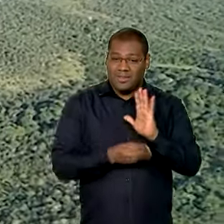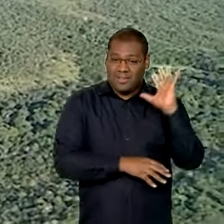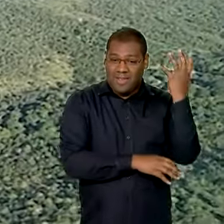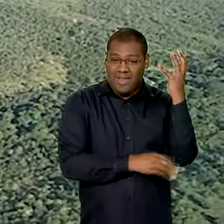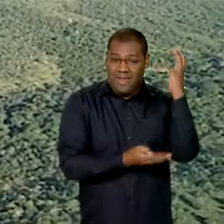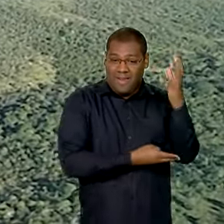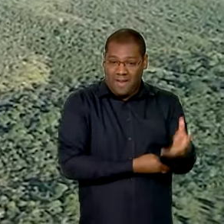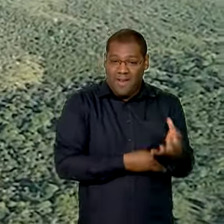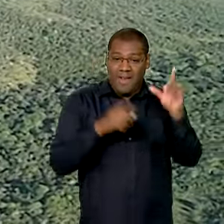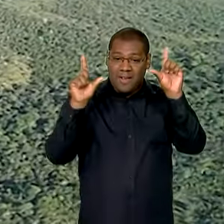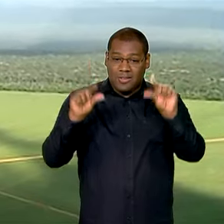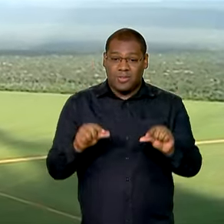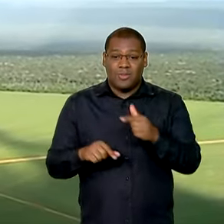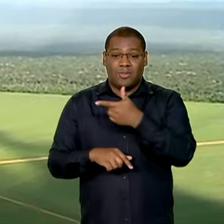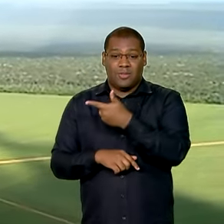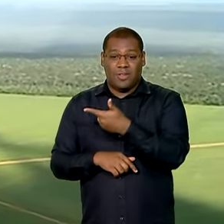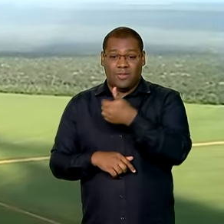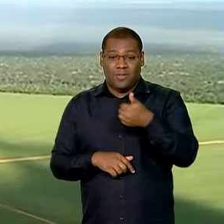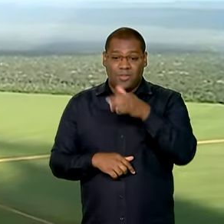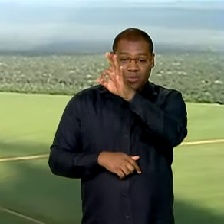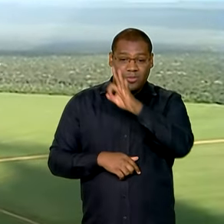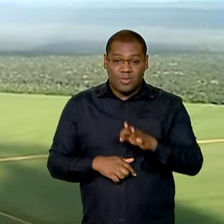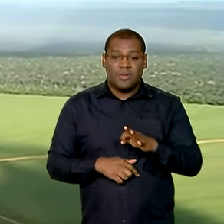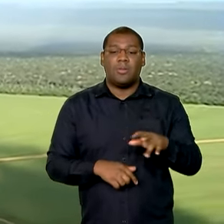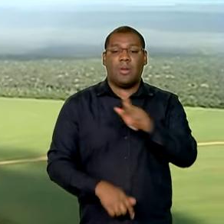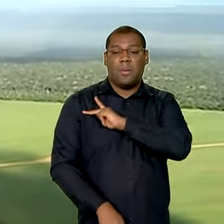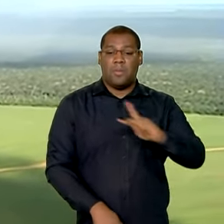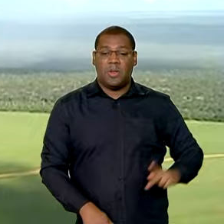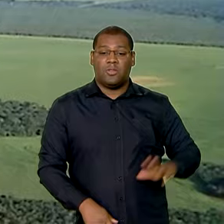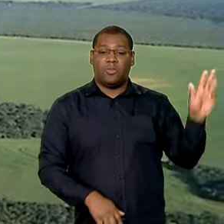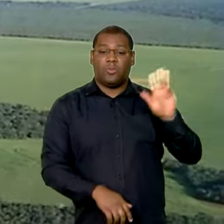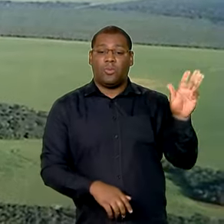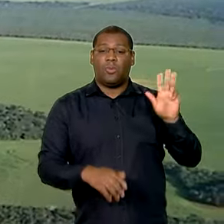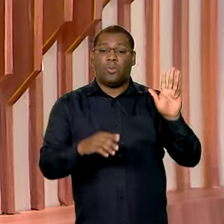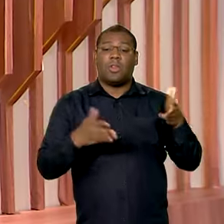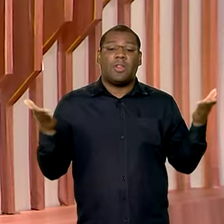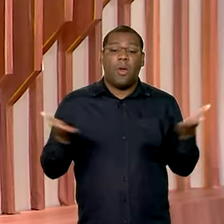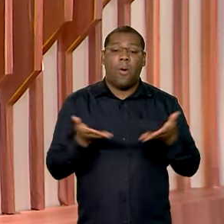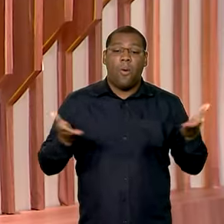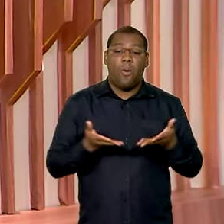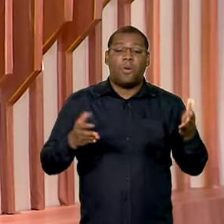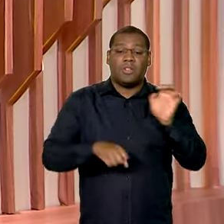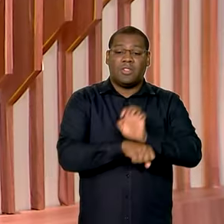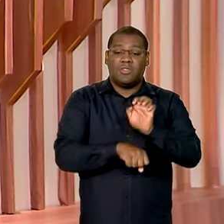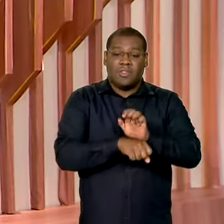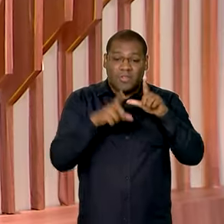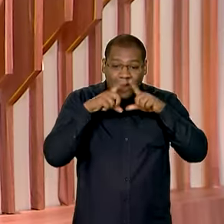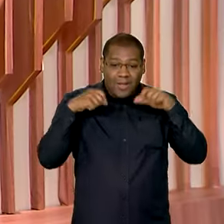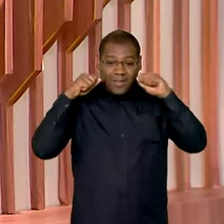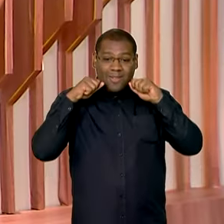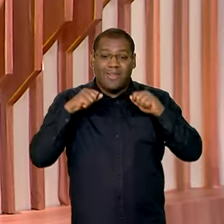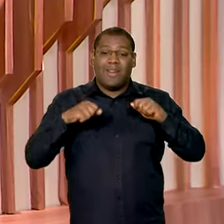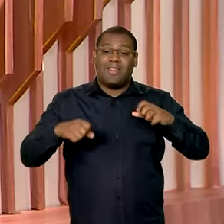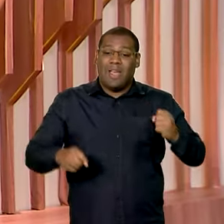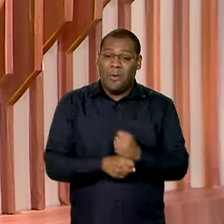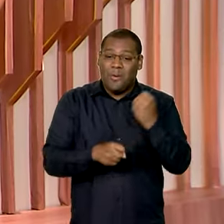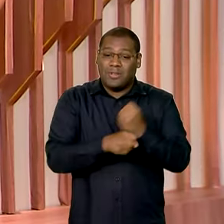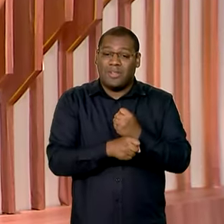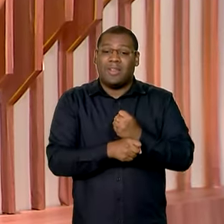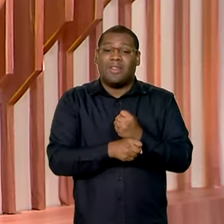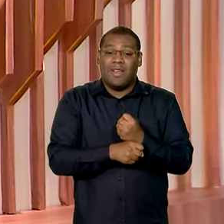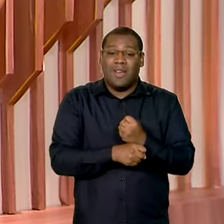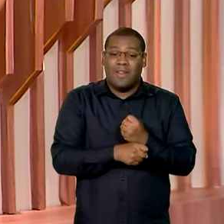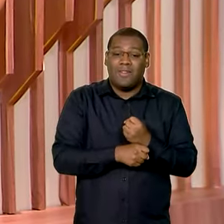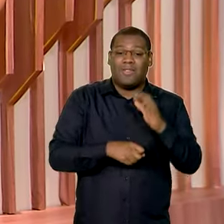tem redução de 21,8% e o presidente Lula autoriza hoje, em Alagoas, a construção da quinta etapa do